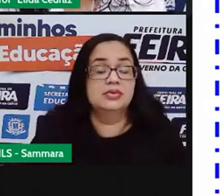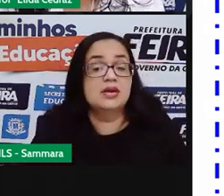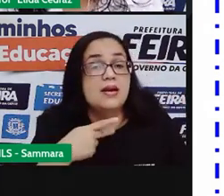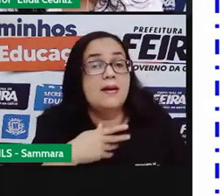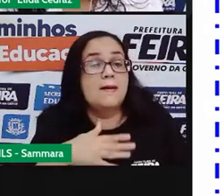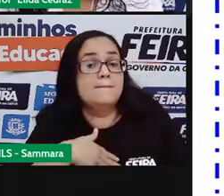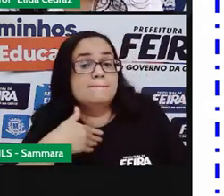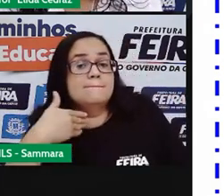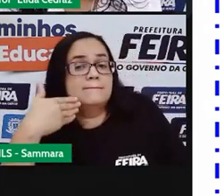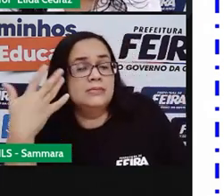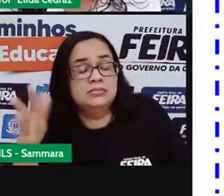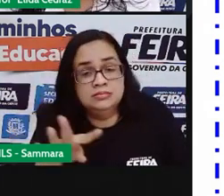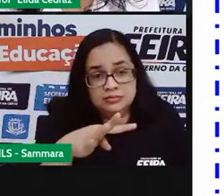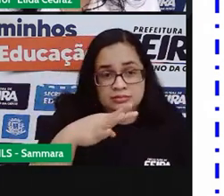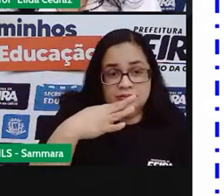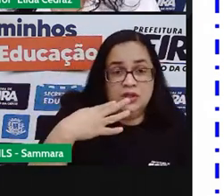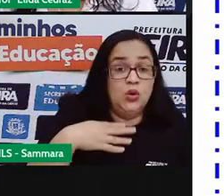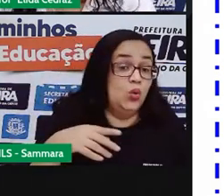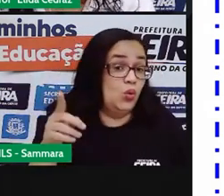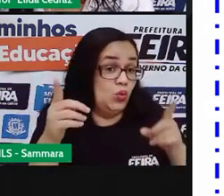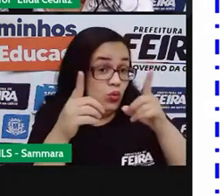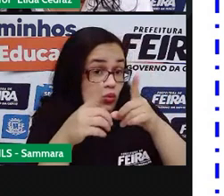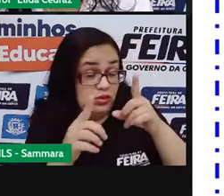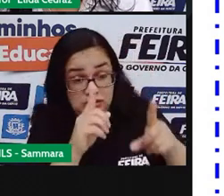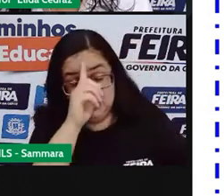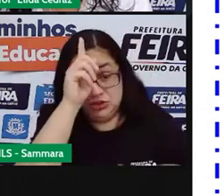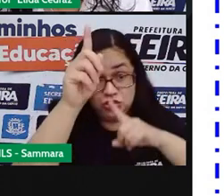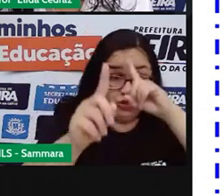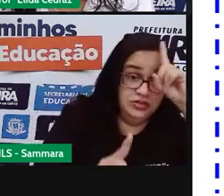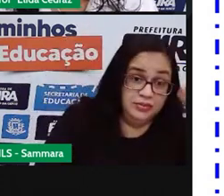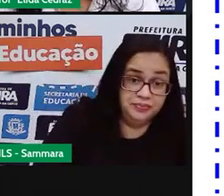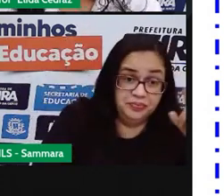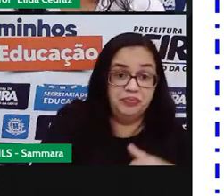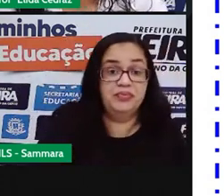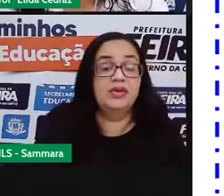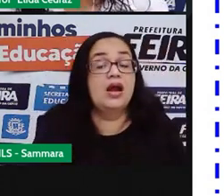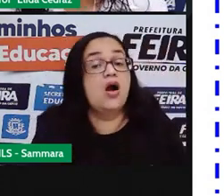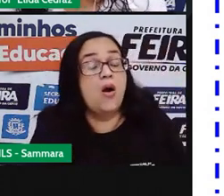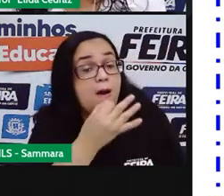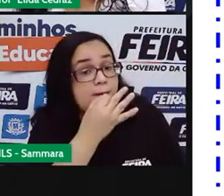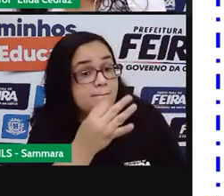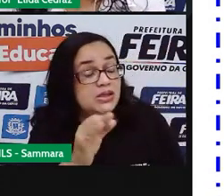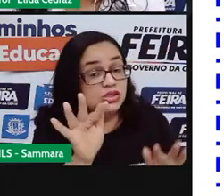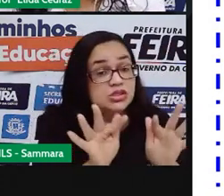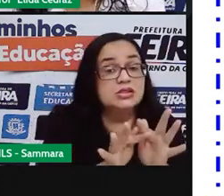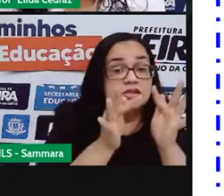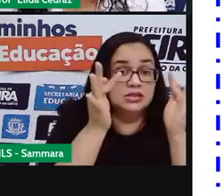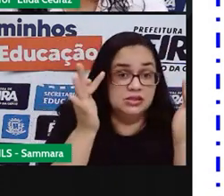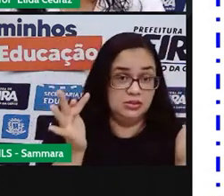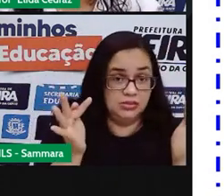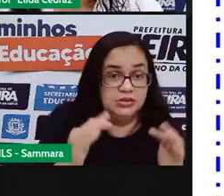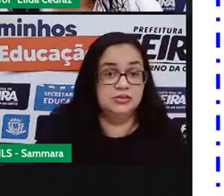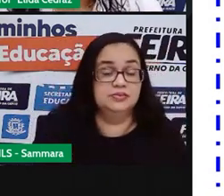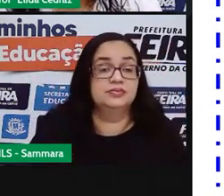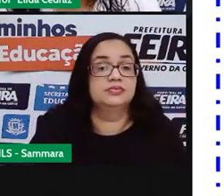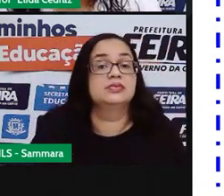Apelativa e atraente, curta e criativa, objetiva e simples.